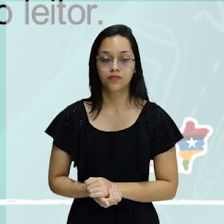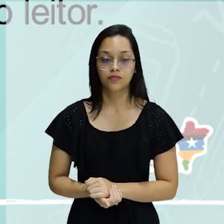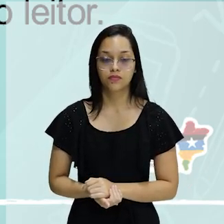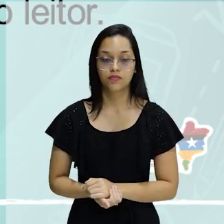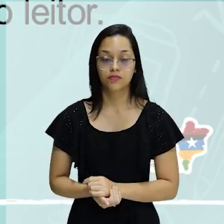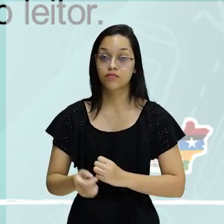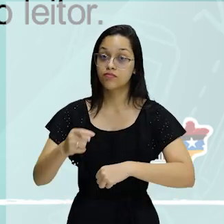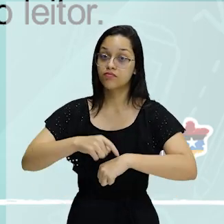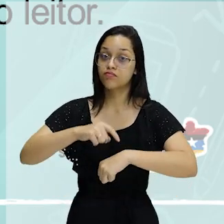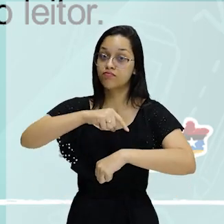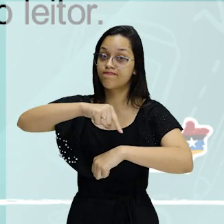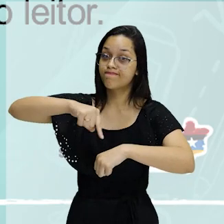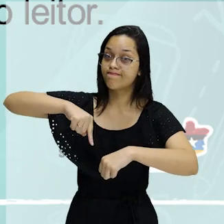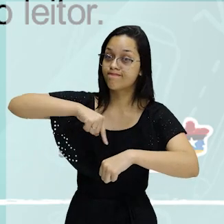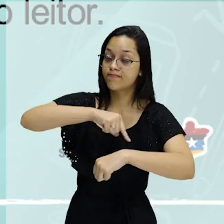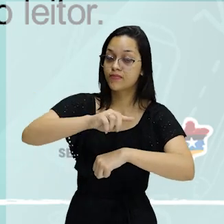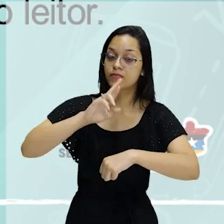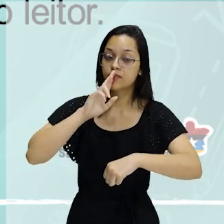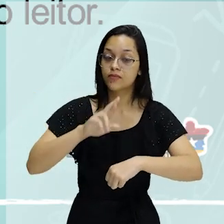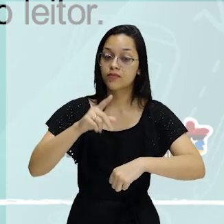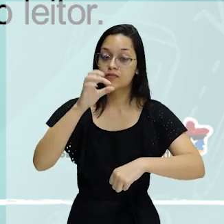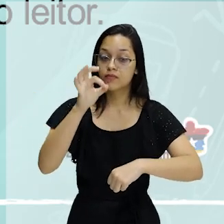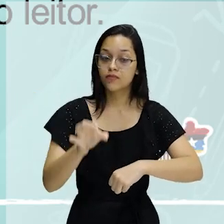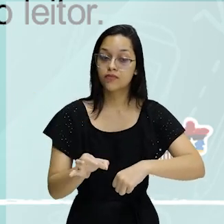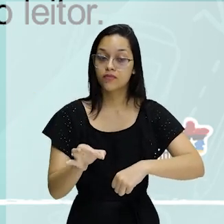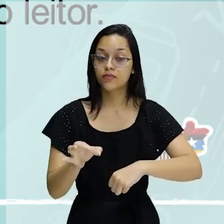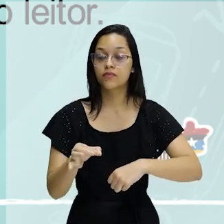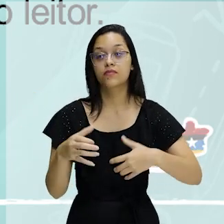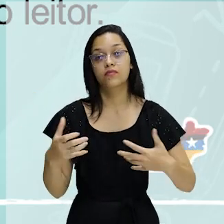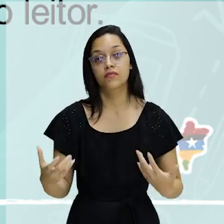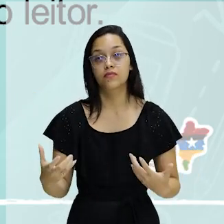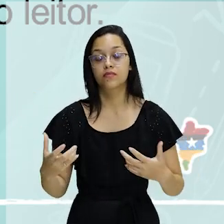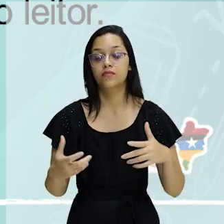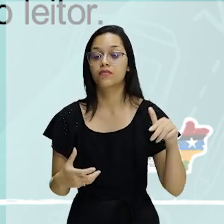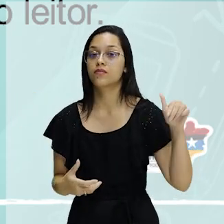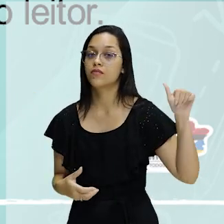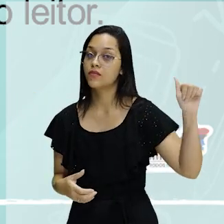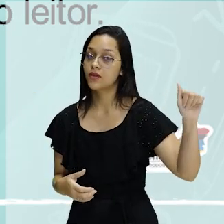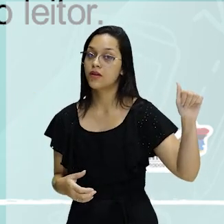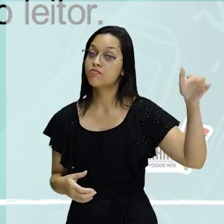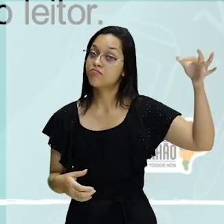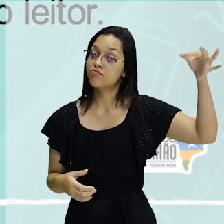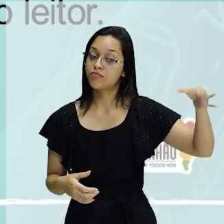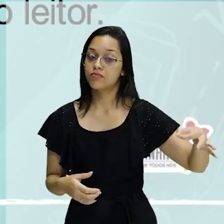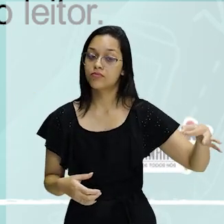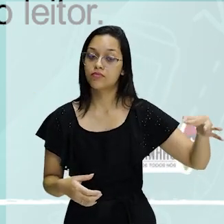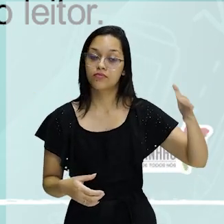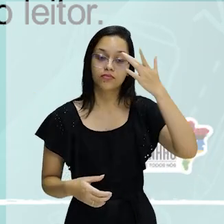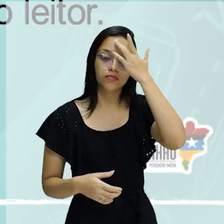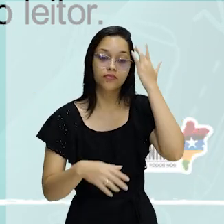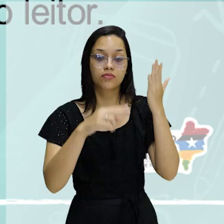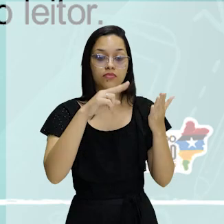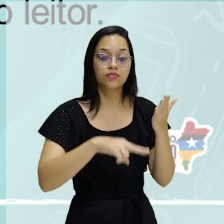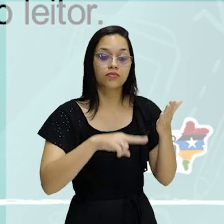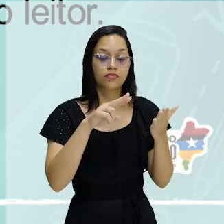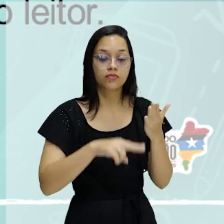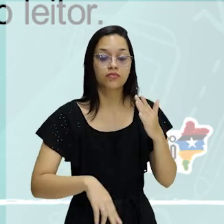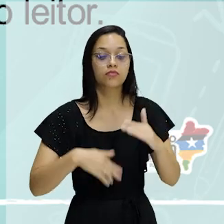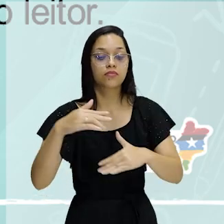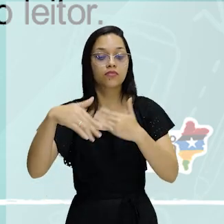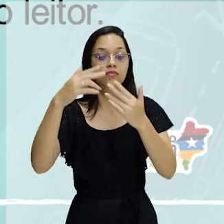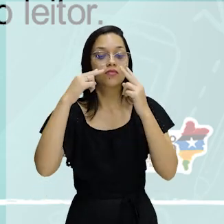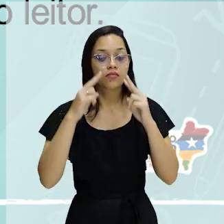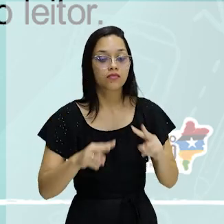Tic-tac, tic-tac, tic-tac. A resposta certa é, claro, letra A é o leitor que constrói a